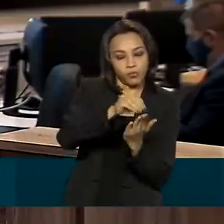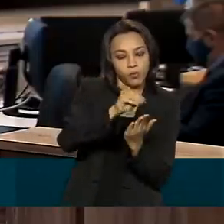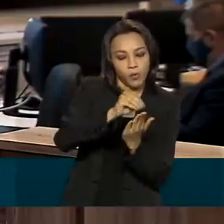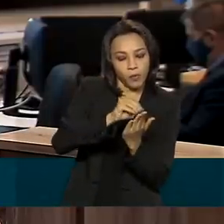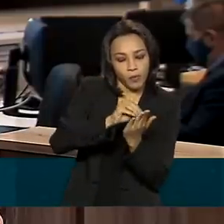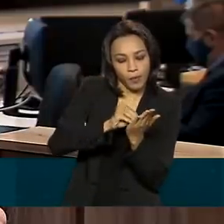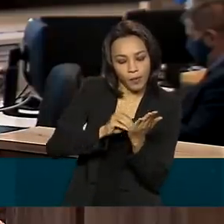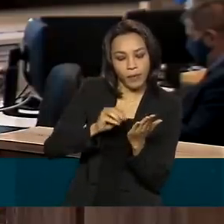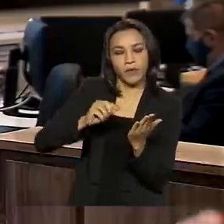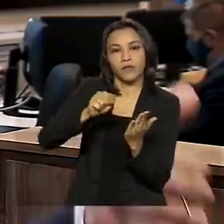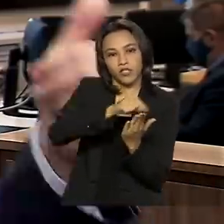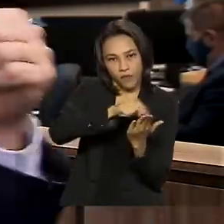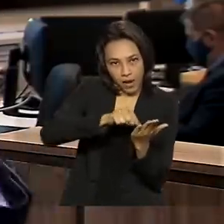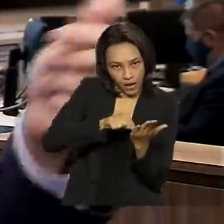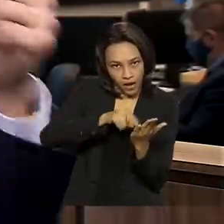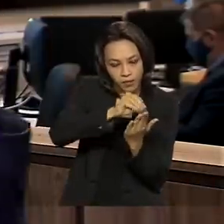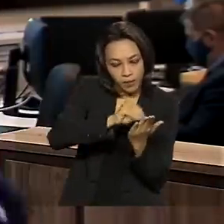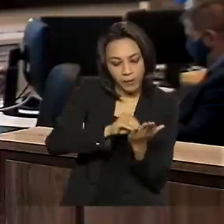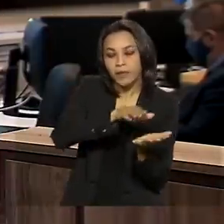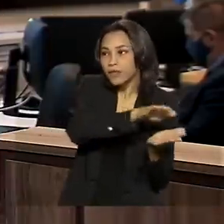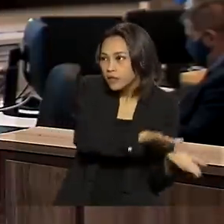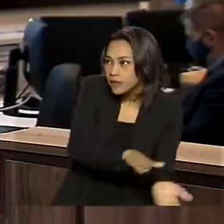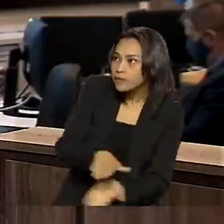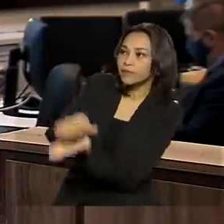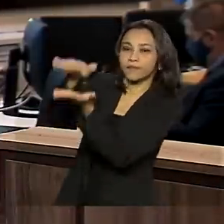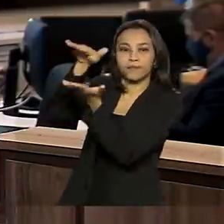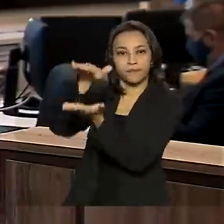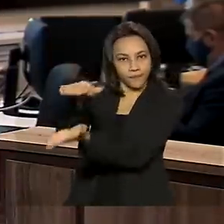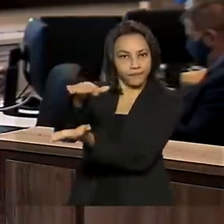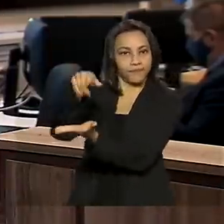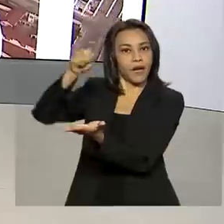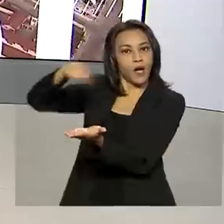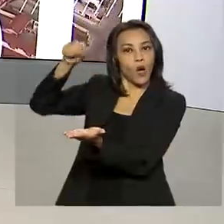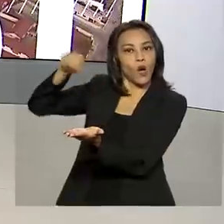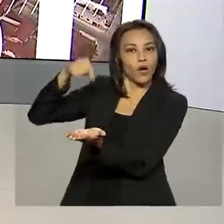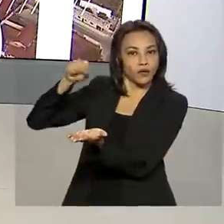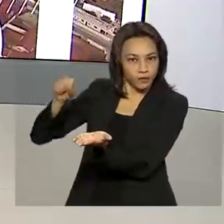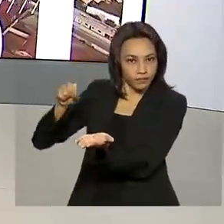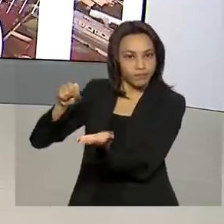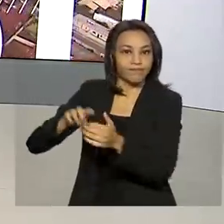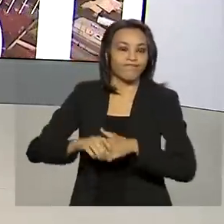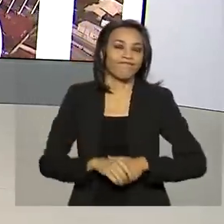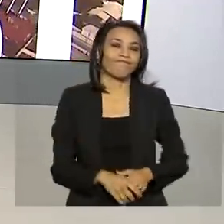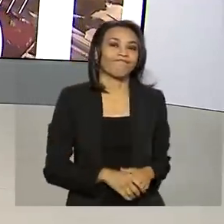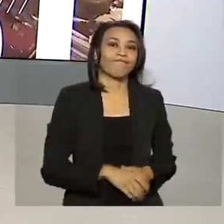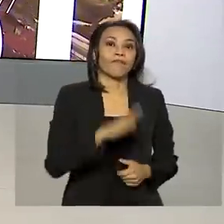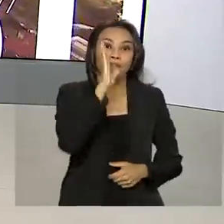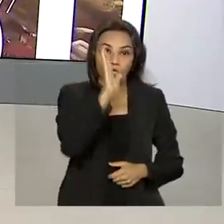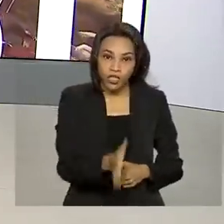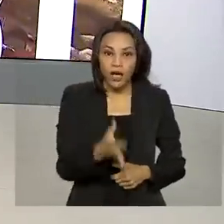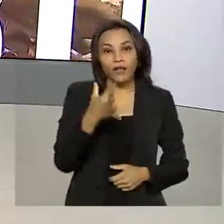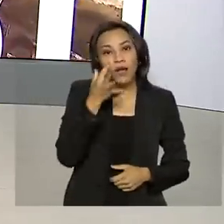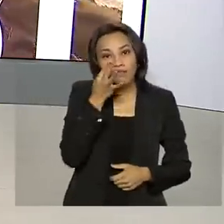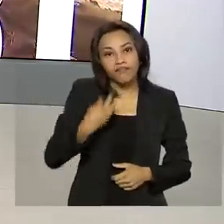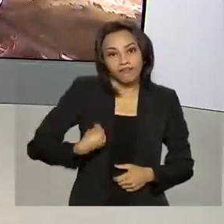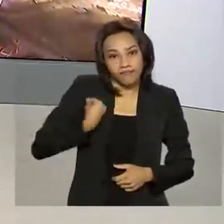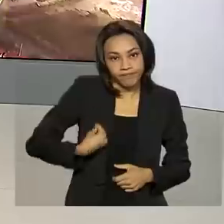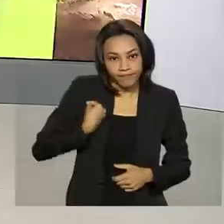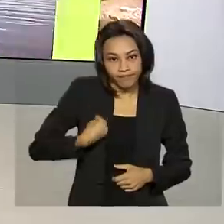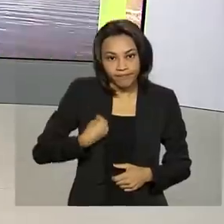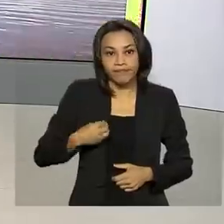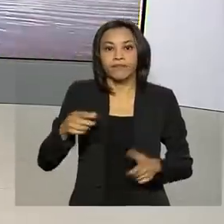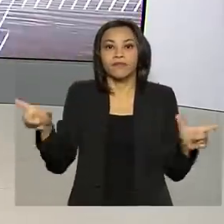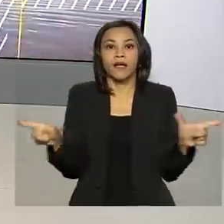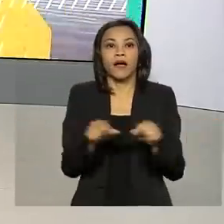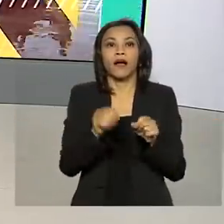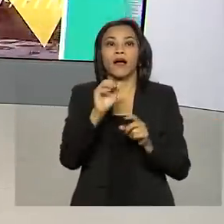desses cartões, e o encaminhamento desses cartões para correção. Está em análise na Agência Nacional de Vigilância